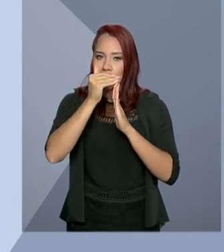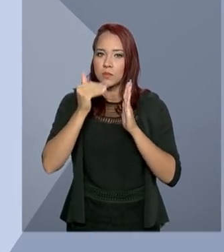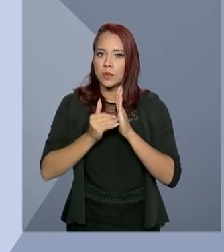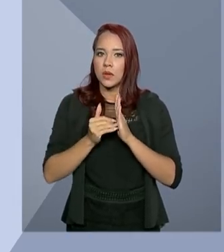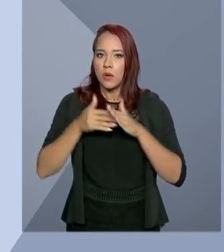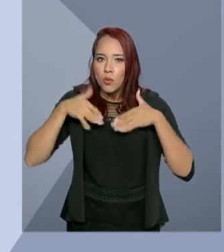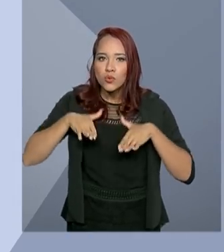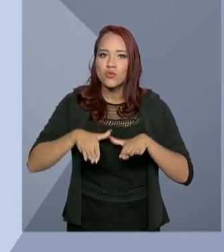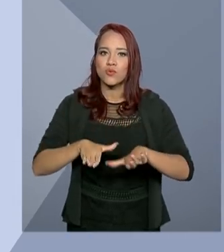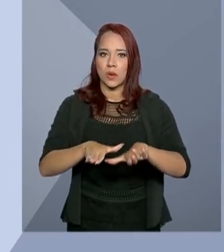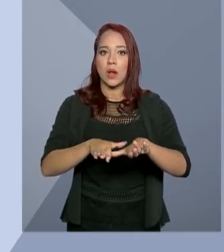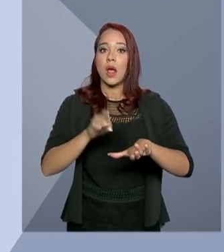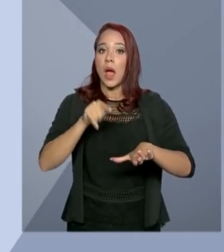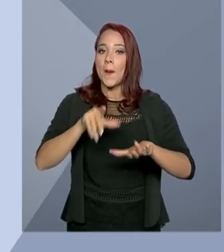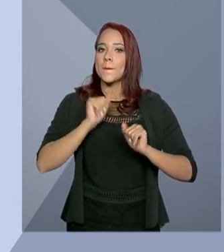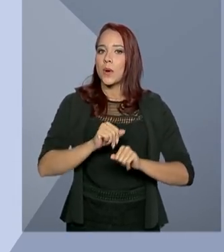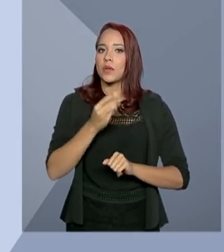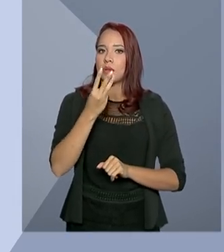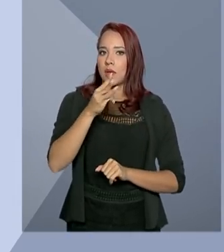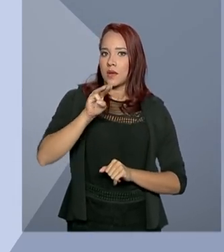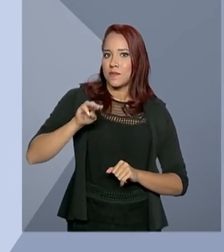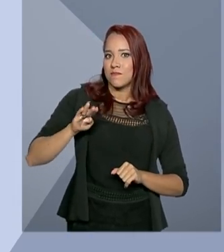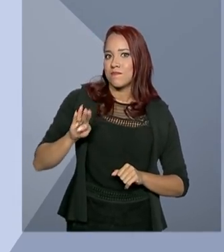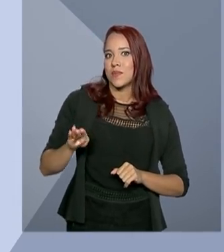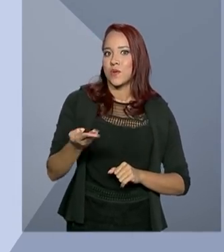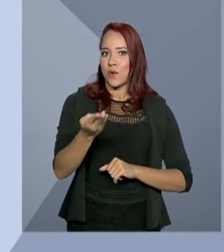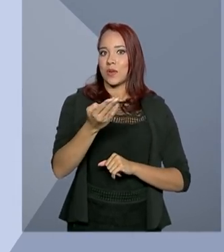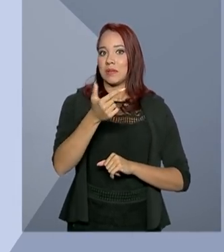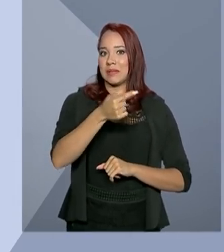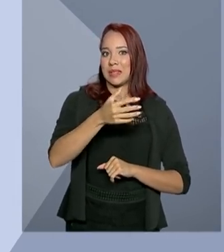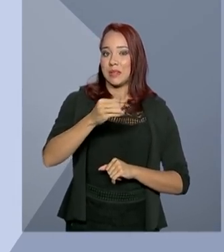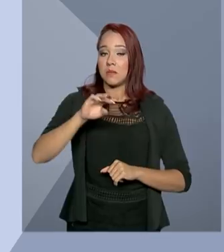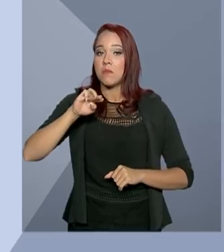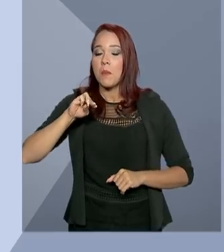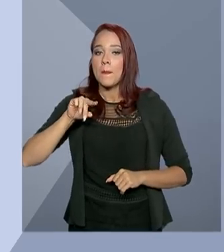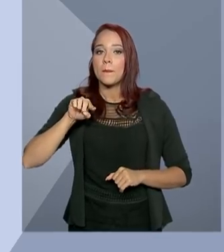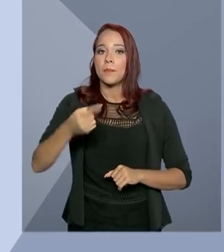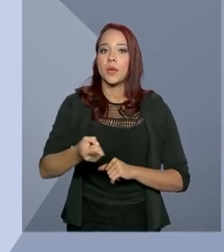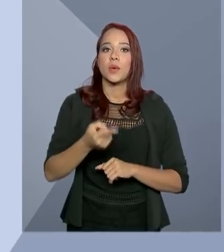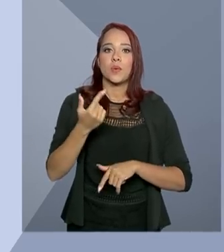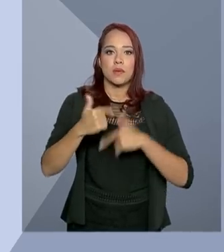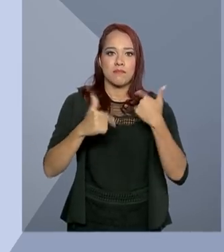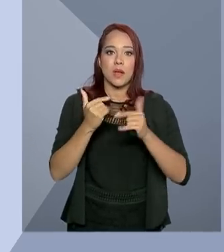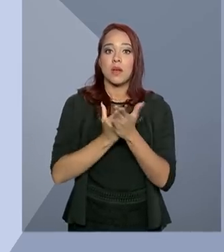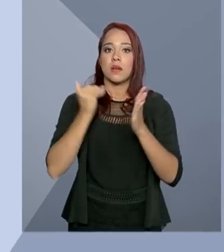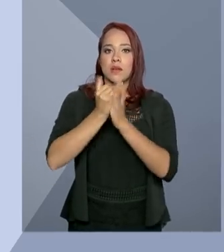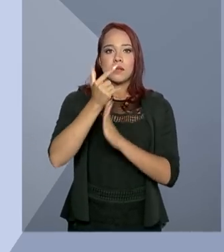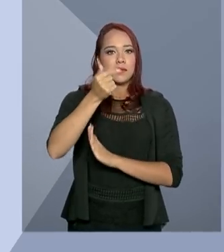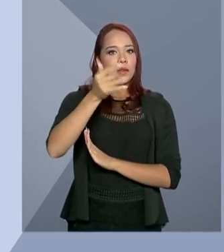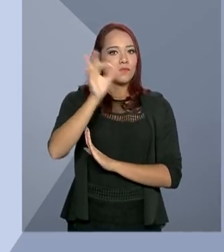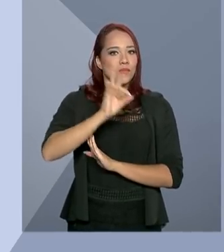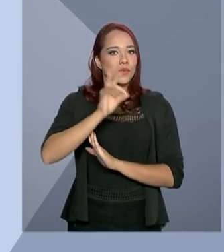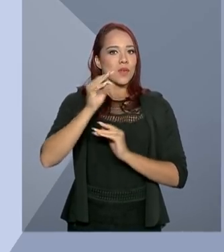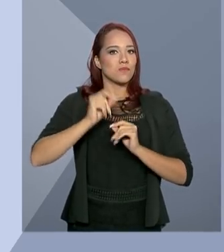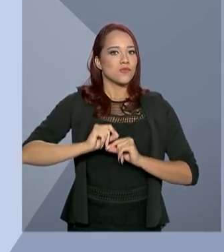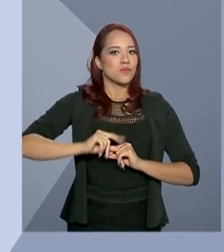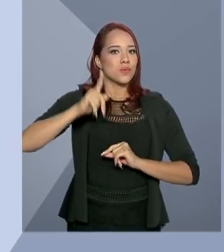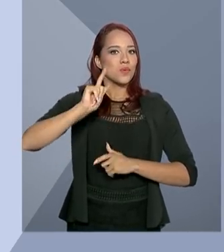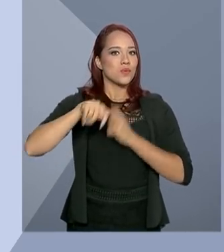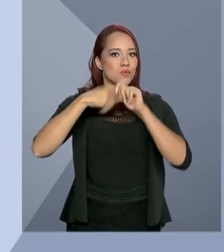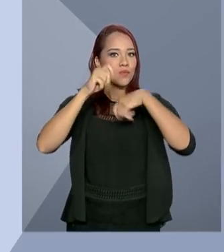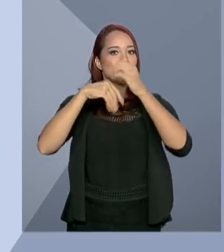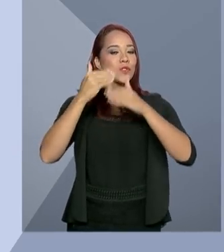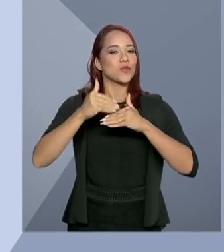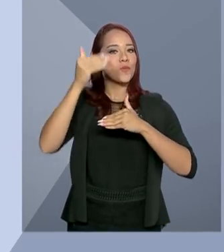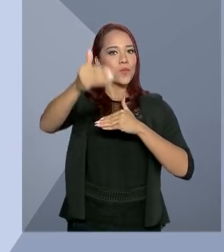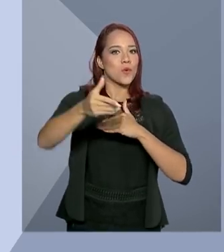medida pode gerar 3 milhões e 700 mil empregos e mais de 7% de crescimento da economia nos